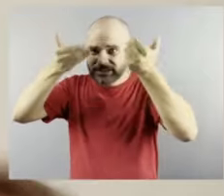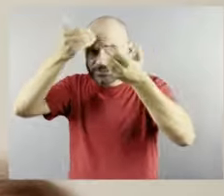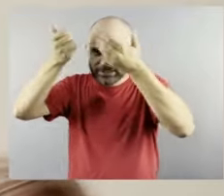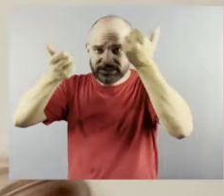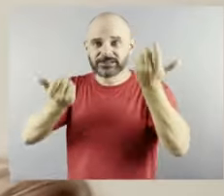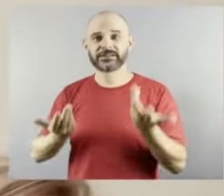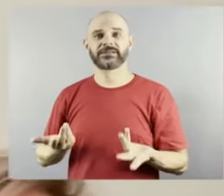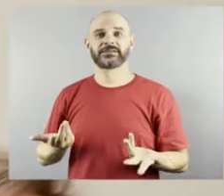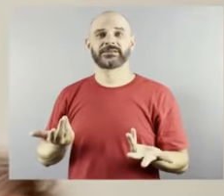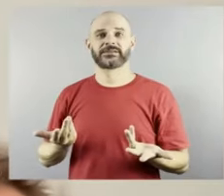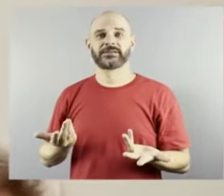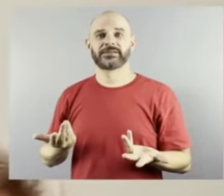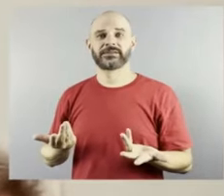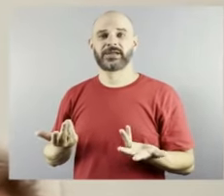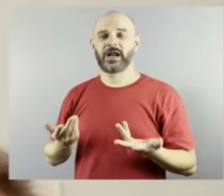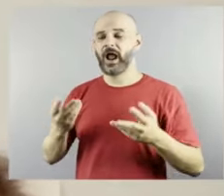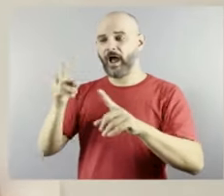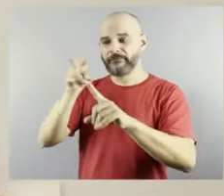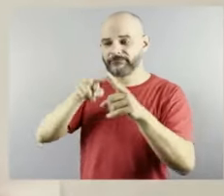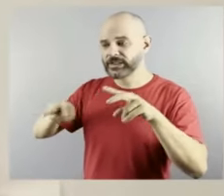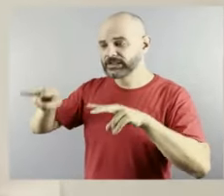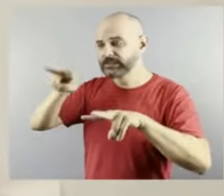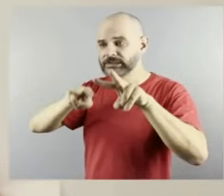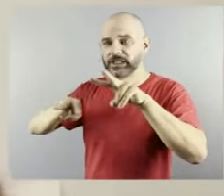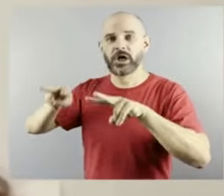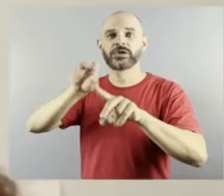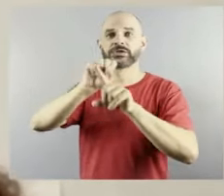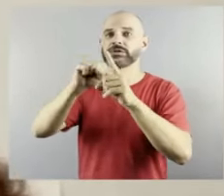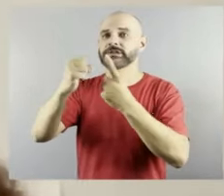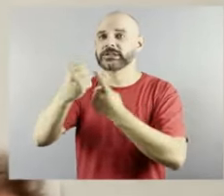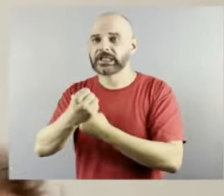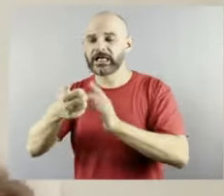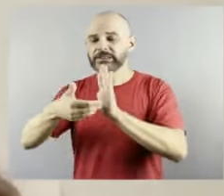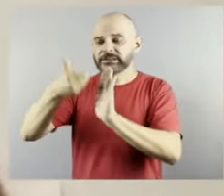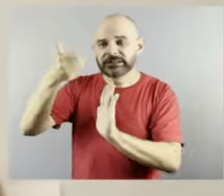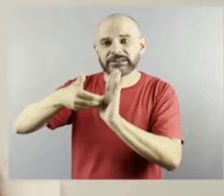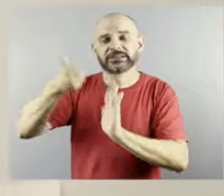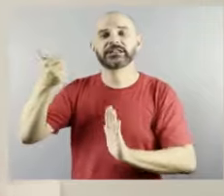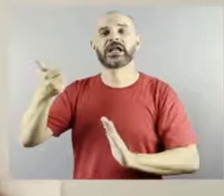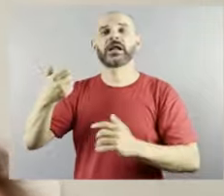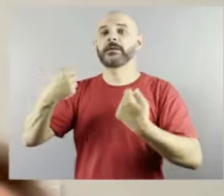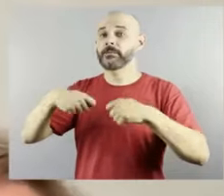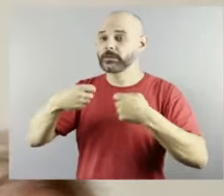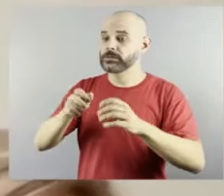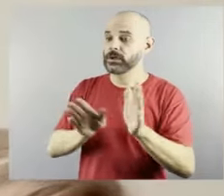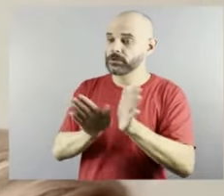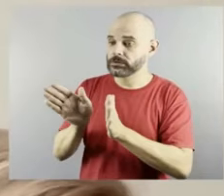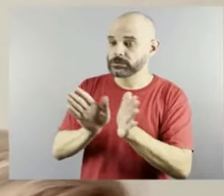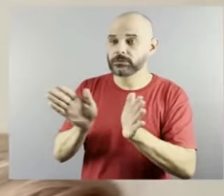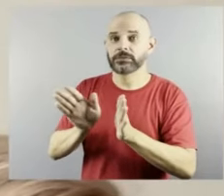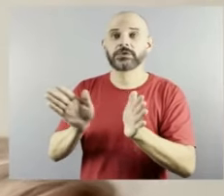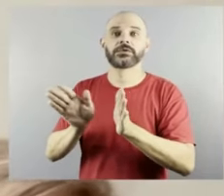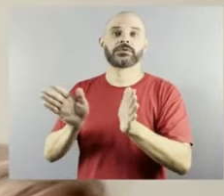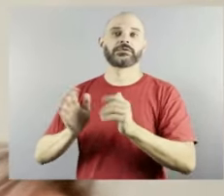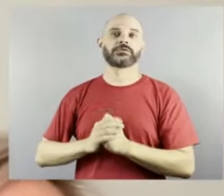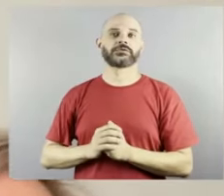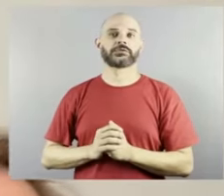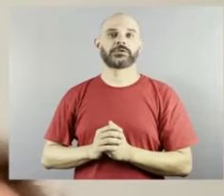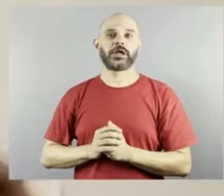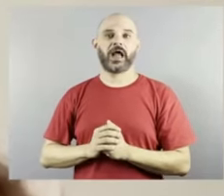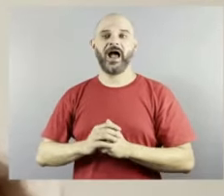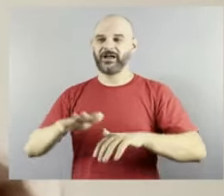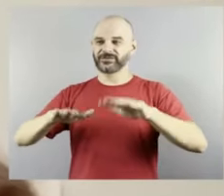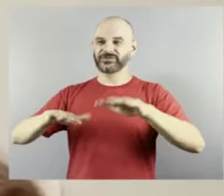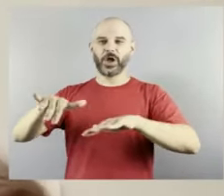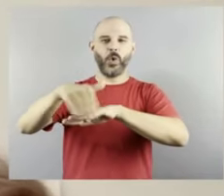né? A gente precisa mais do que acessibilidade arquitetônica, né? Que é muito, muito importante. Mas a gente precisa